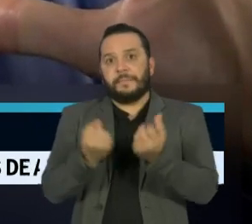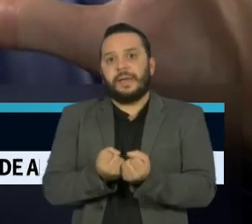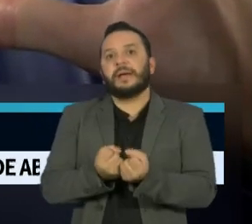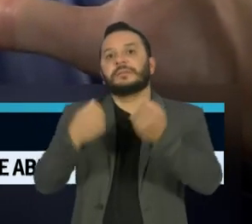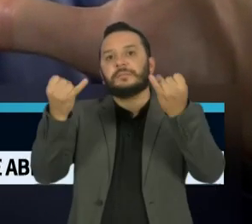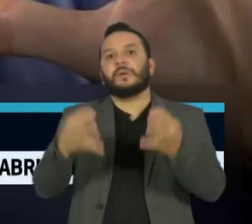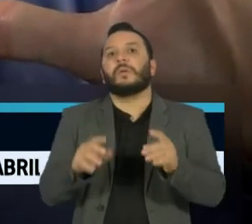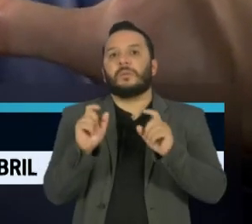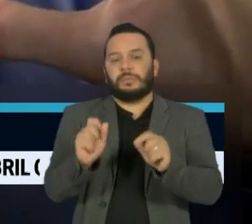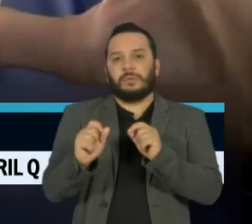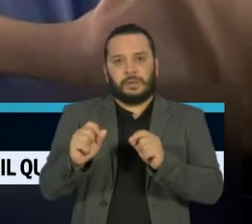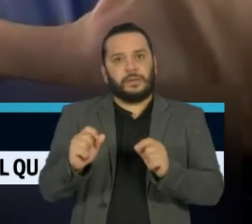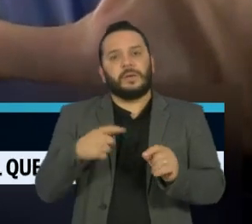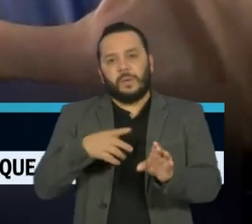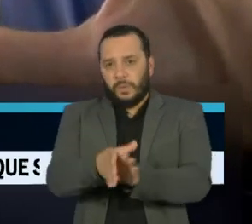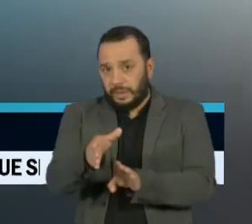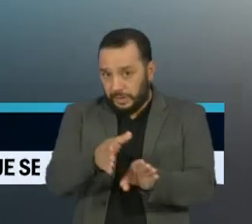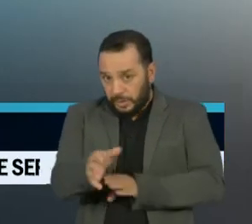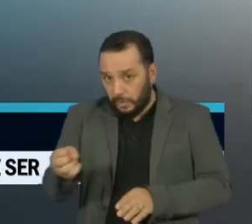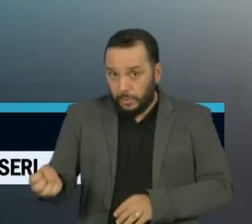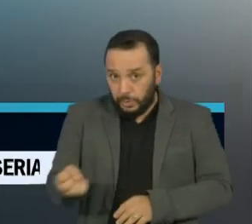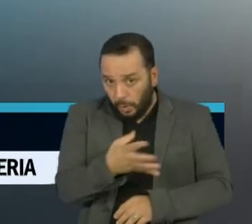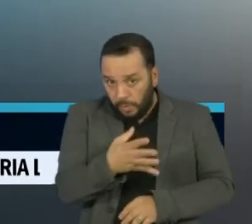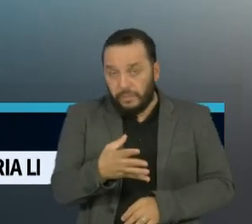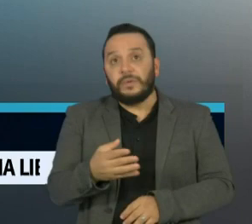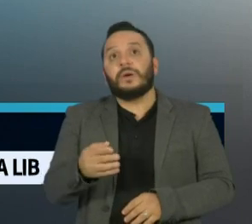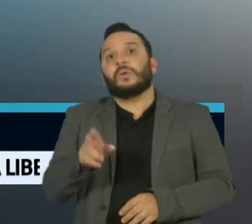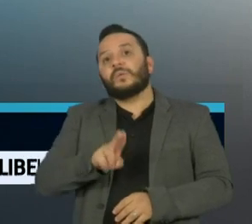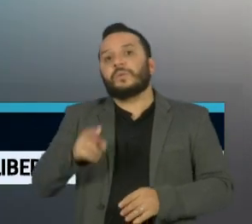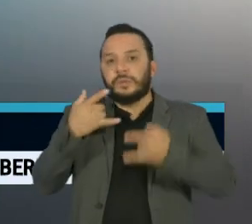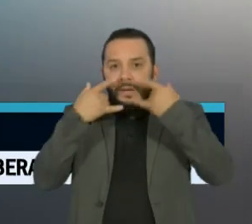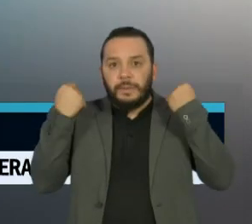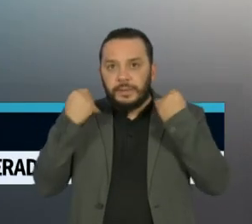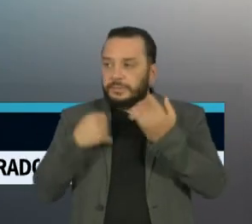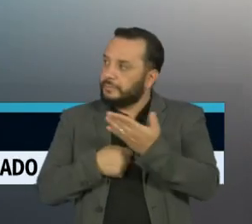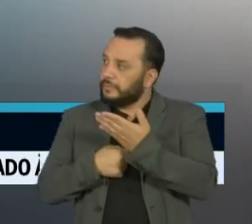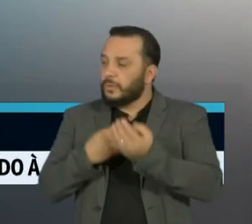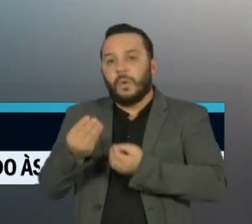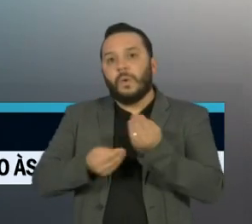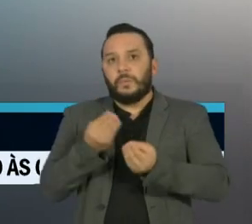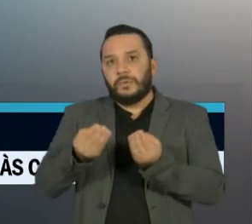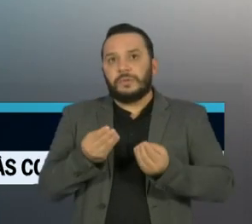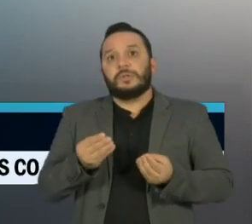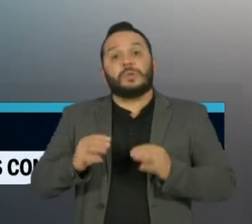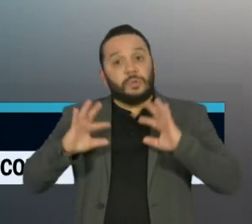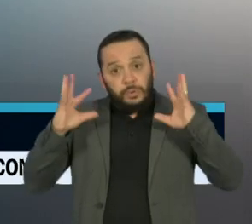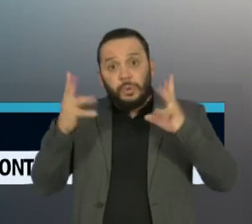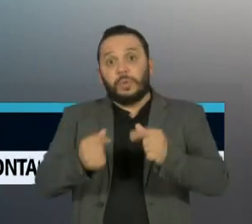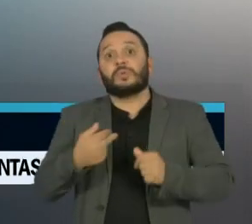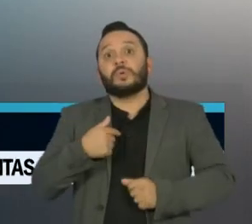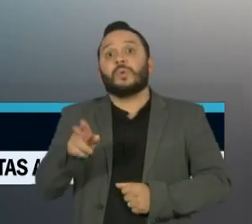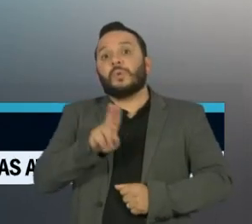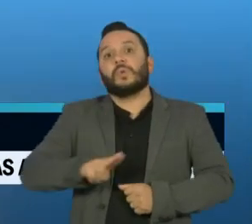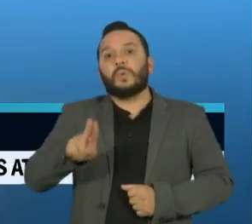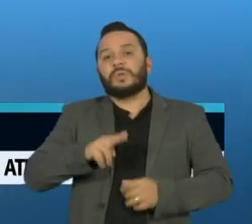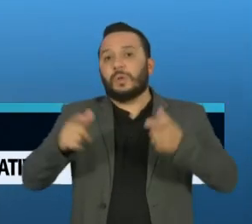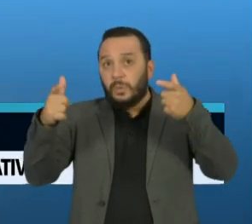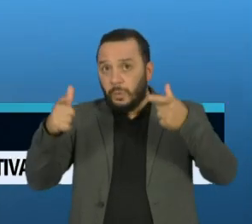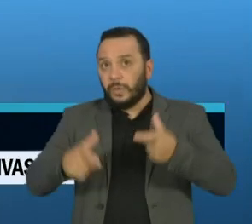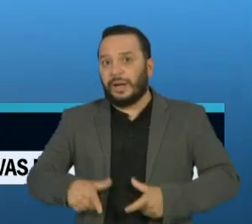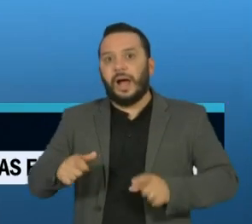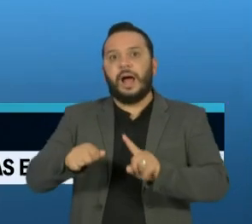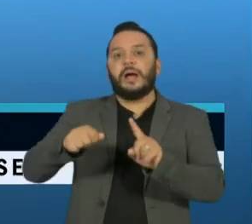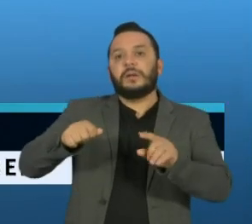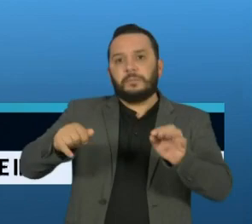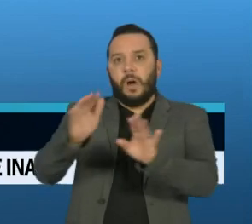Saúde divulgou novas orientações para o uso de máscaras. Uma das recomendações é que todos usem em locais de alta transmissão do